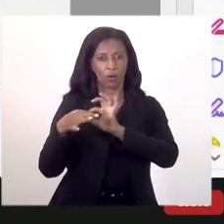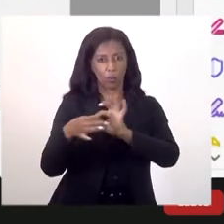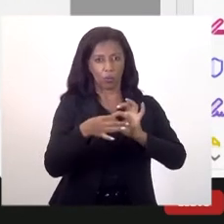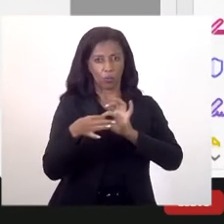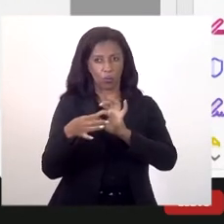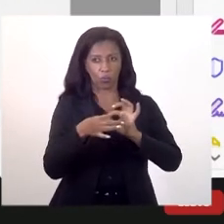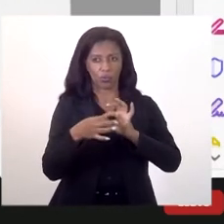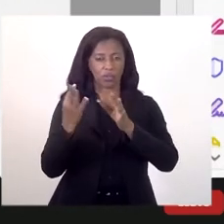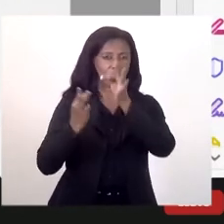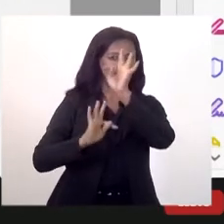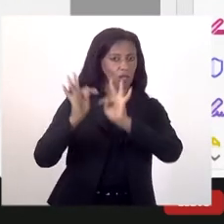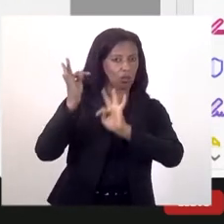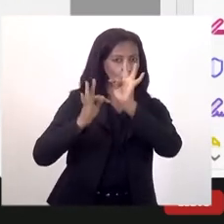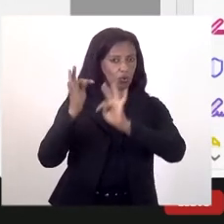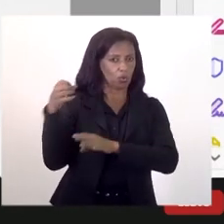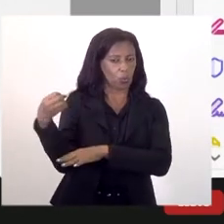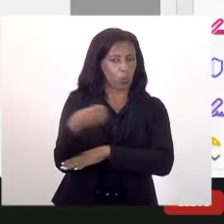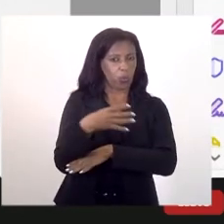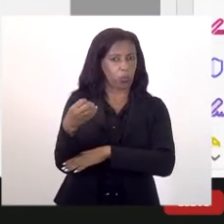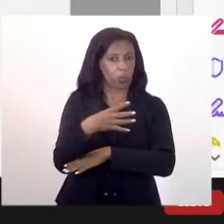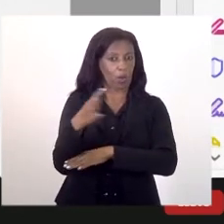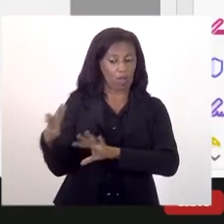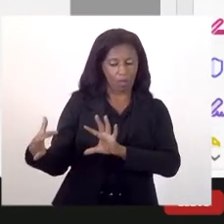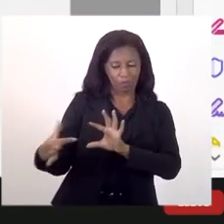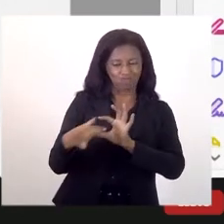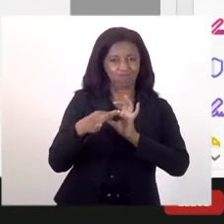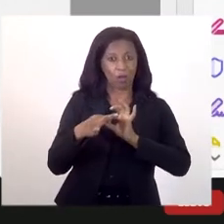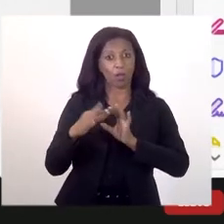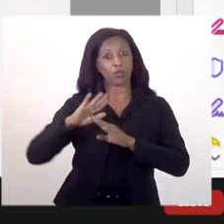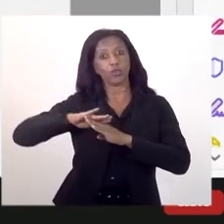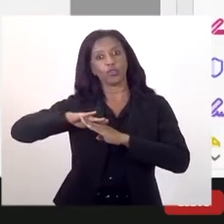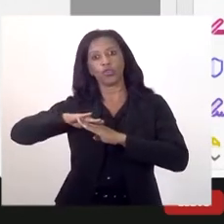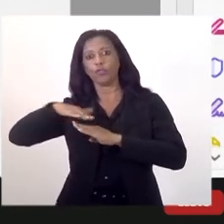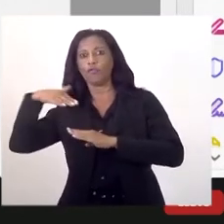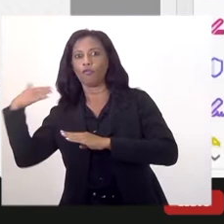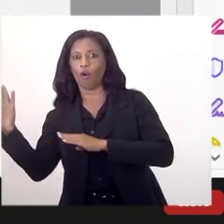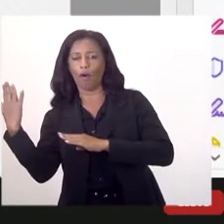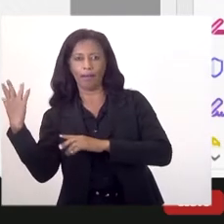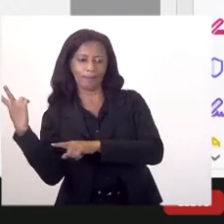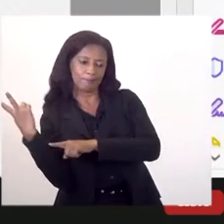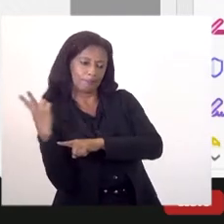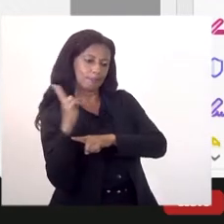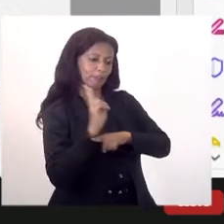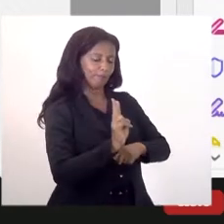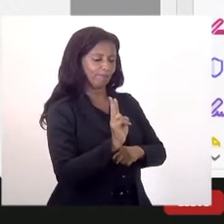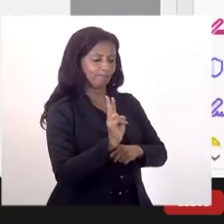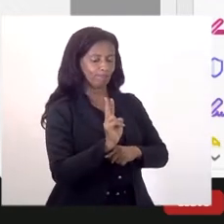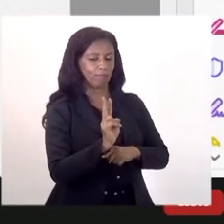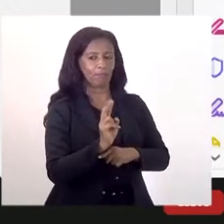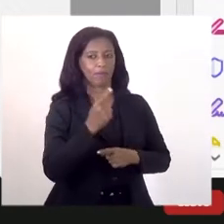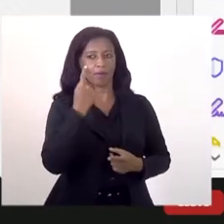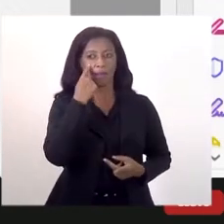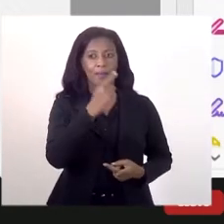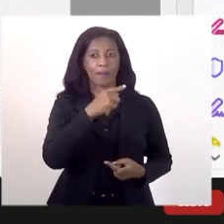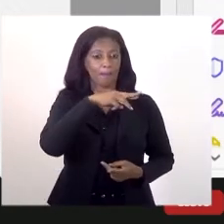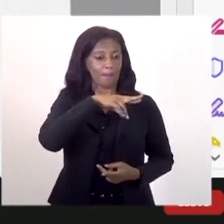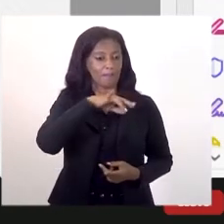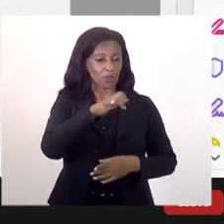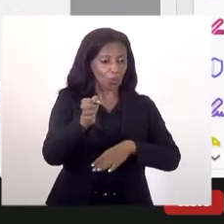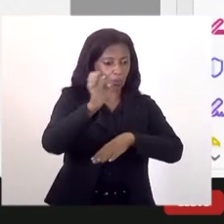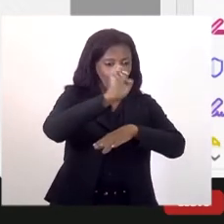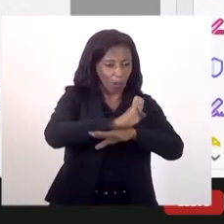inovação e tecnologia. Essa é uma união que tem que ser promovida por alguém de fora, segurando. Definir missões de Estado para